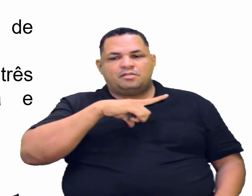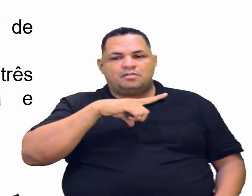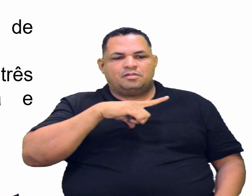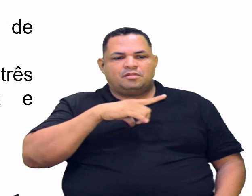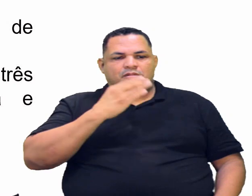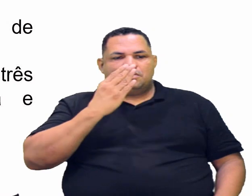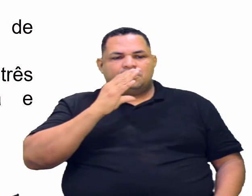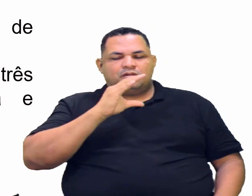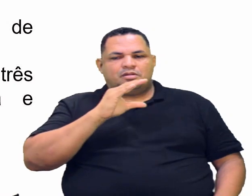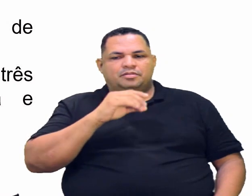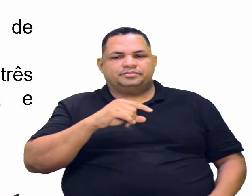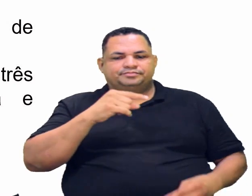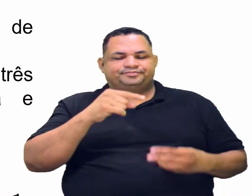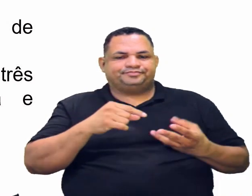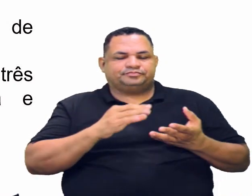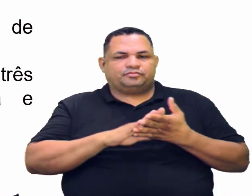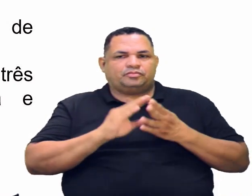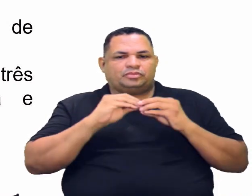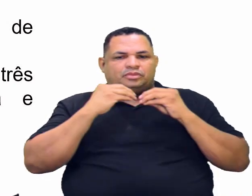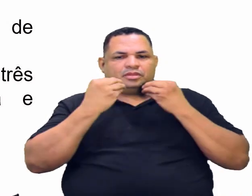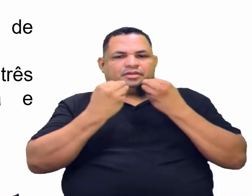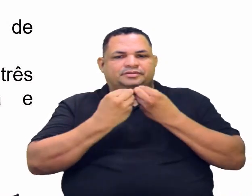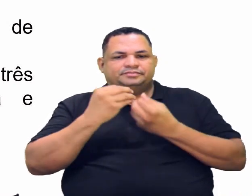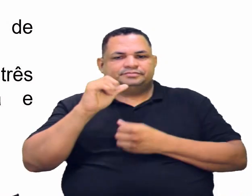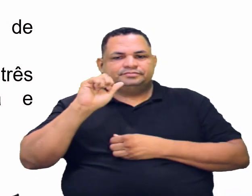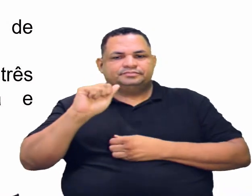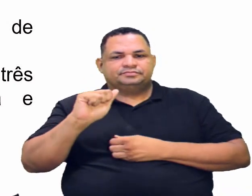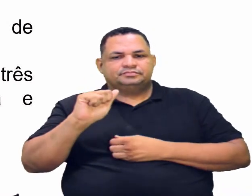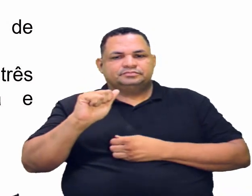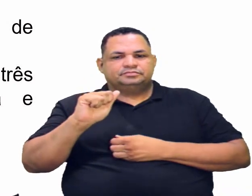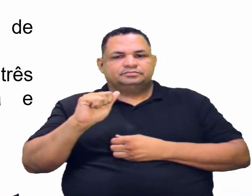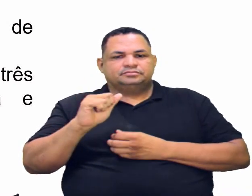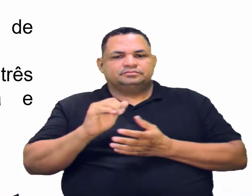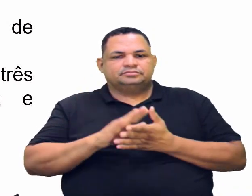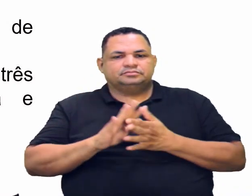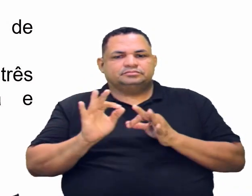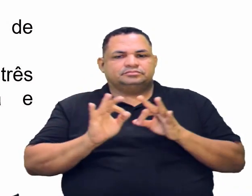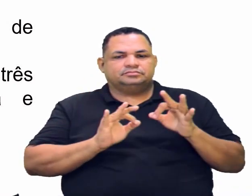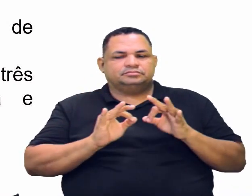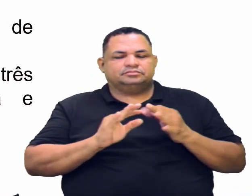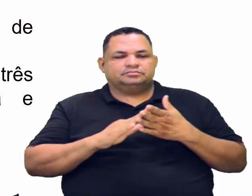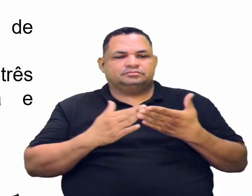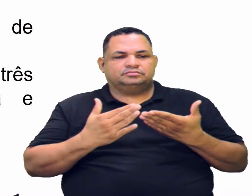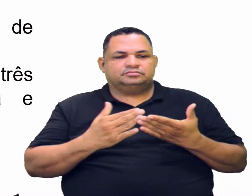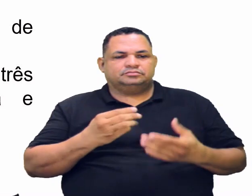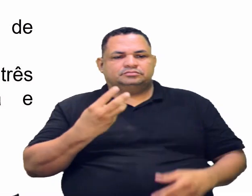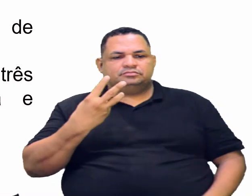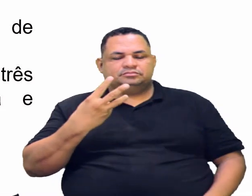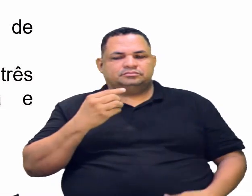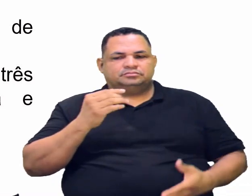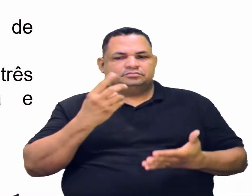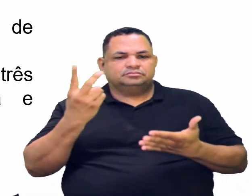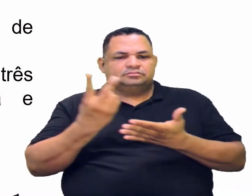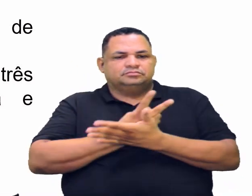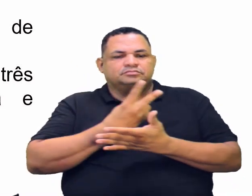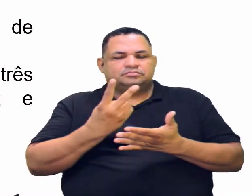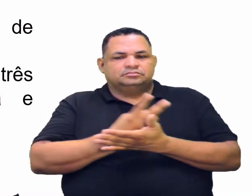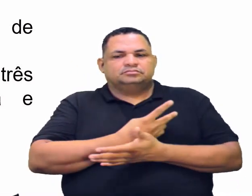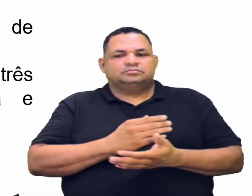carbonila na substância A, deixa de ser um alceno. Então, a 3 está errada.